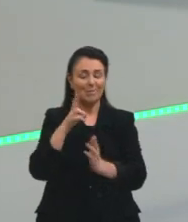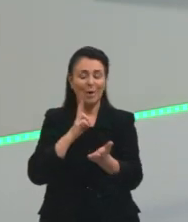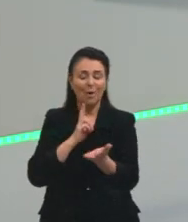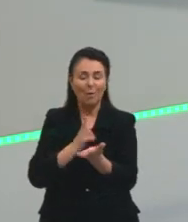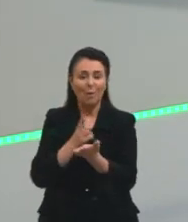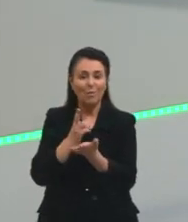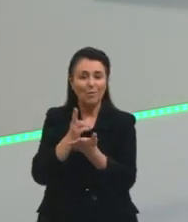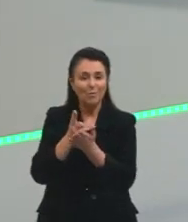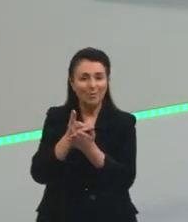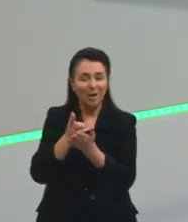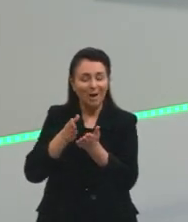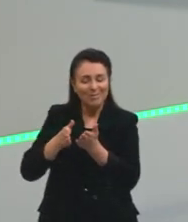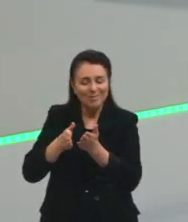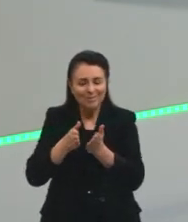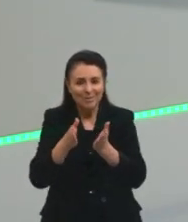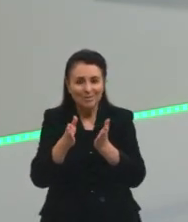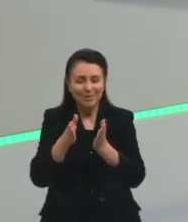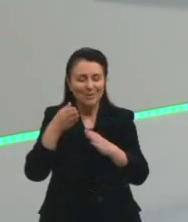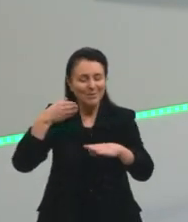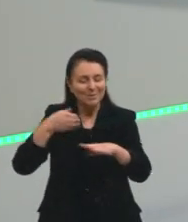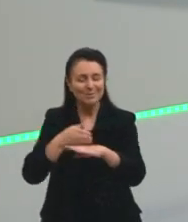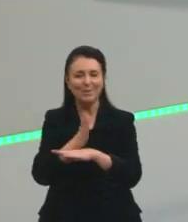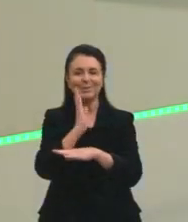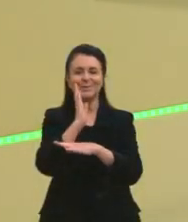caminhada e partiu passar.